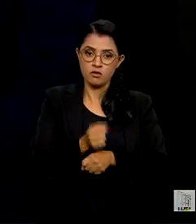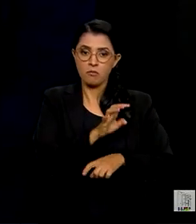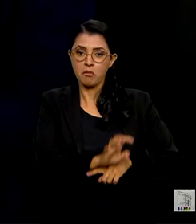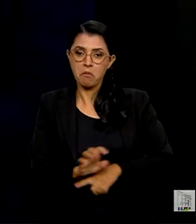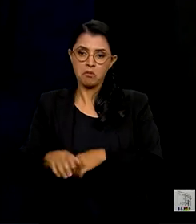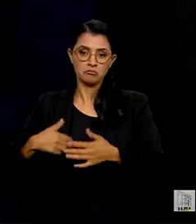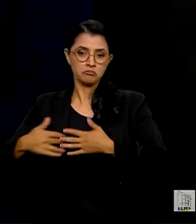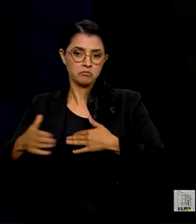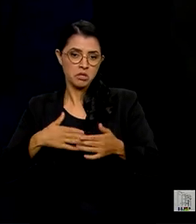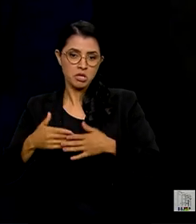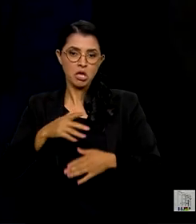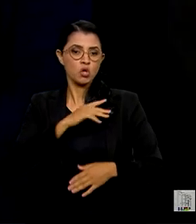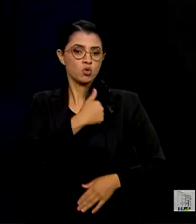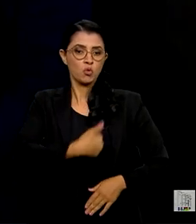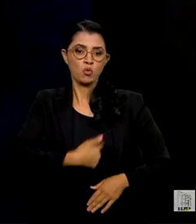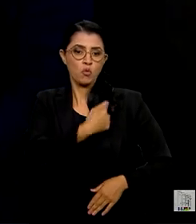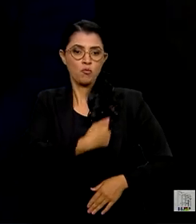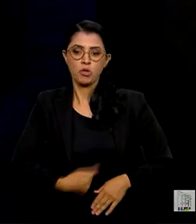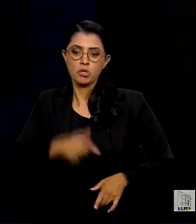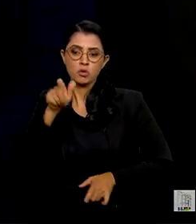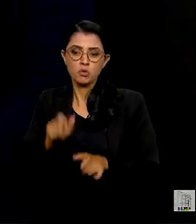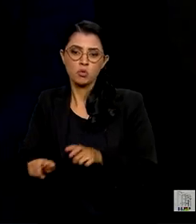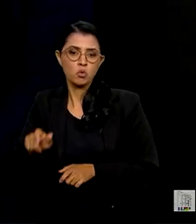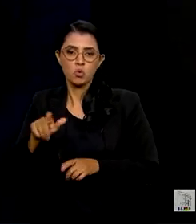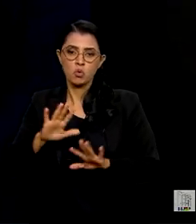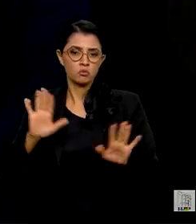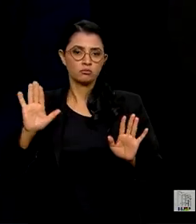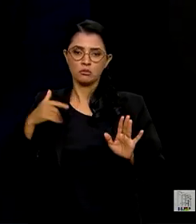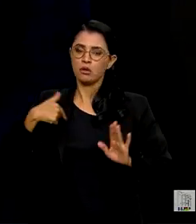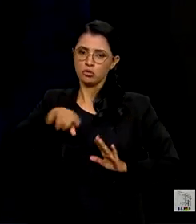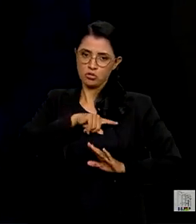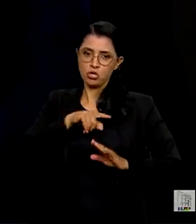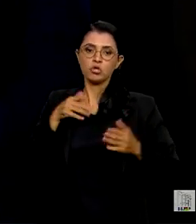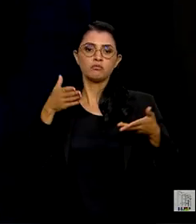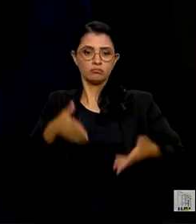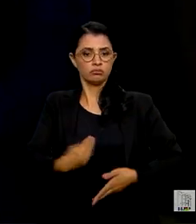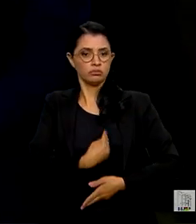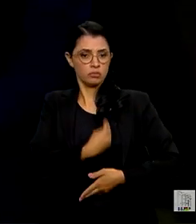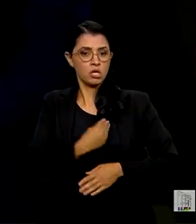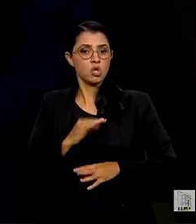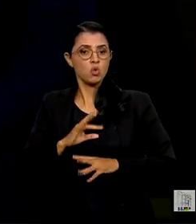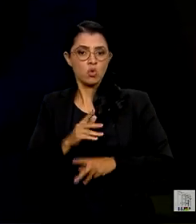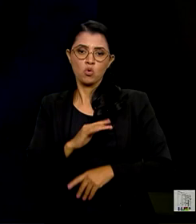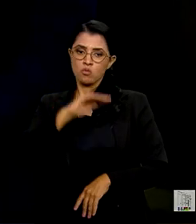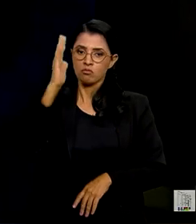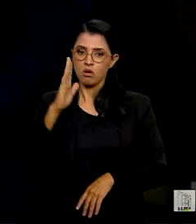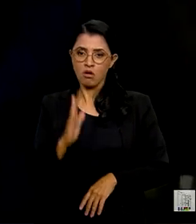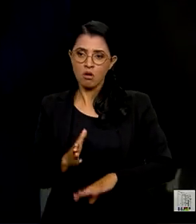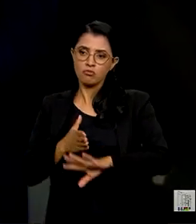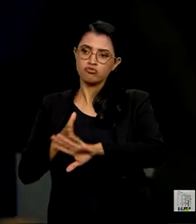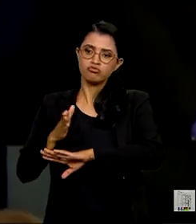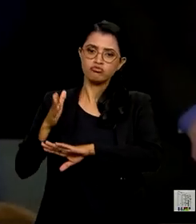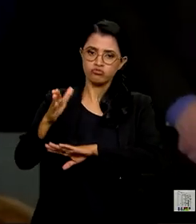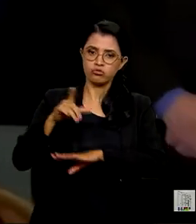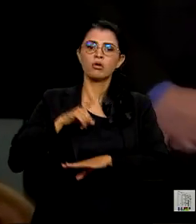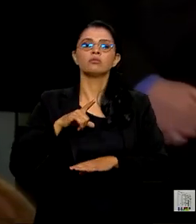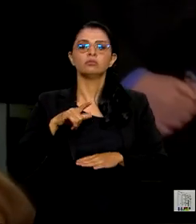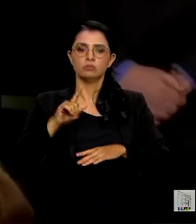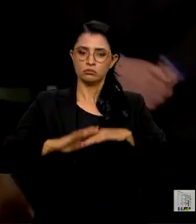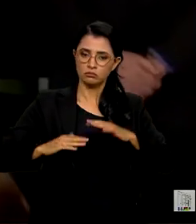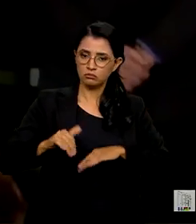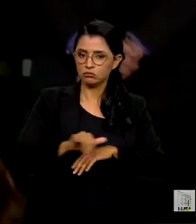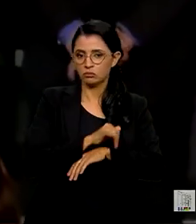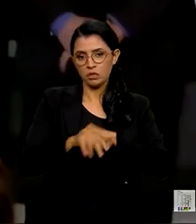Independentemente de quem é o governador, governadora, nós estamos hoje presentes em todo o território nacional com ações